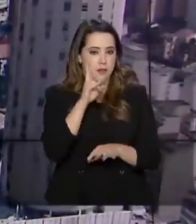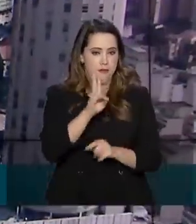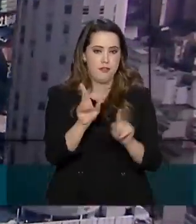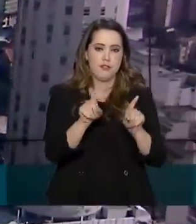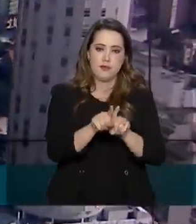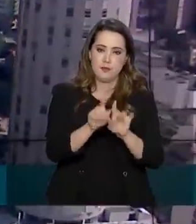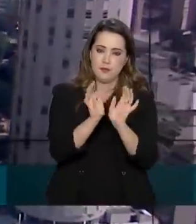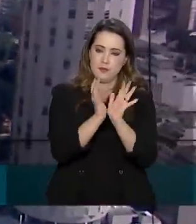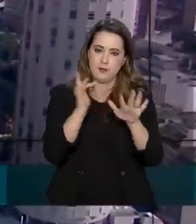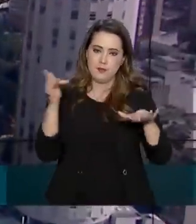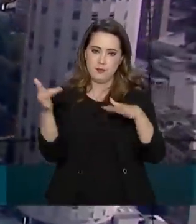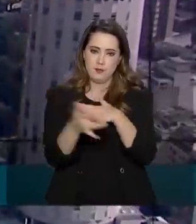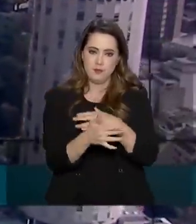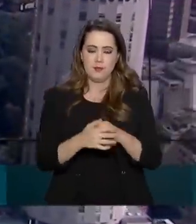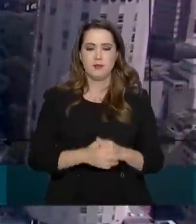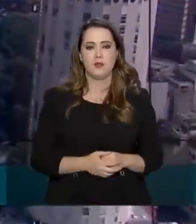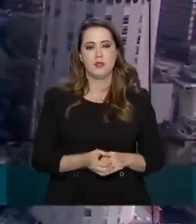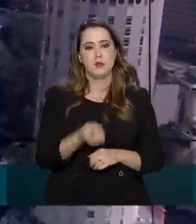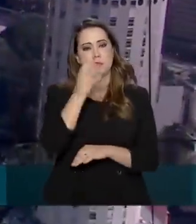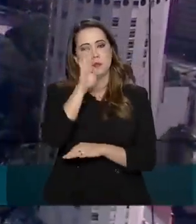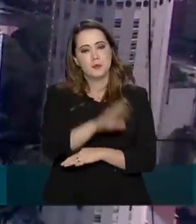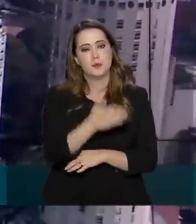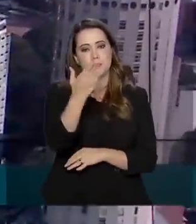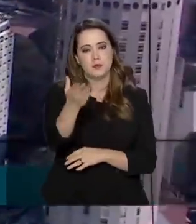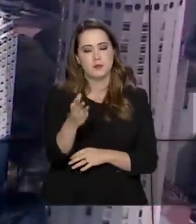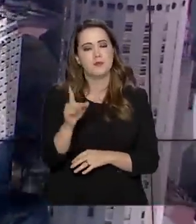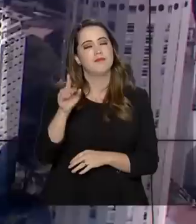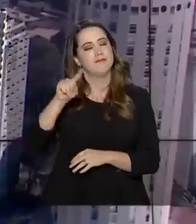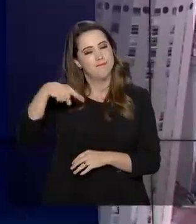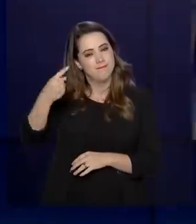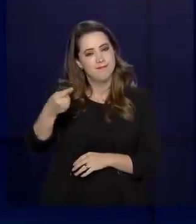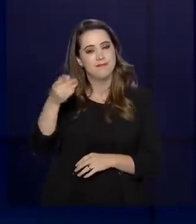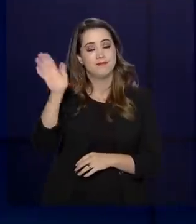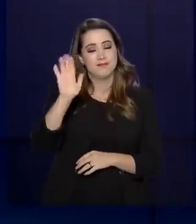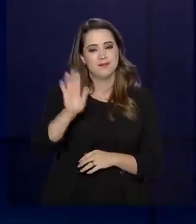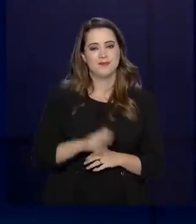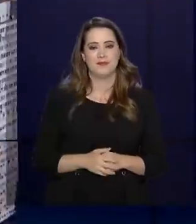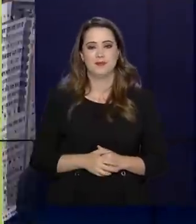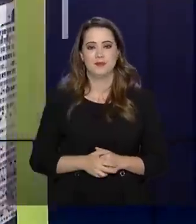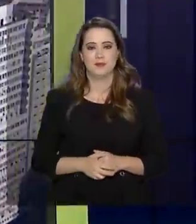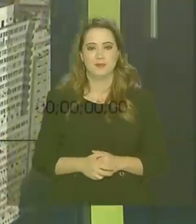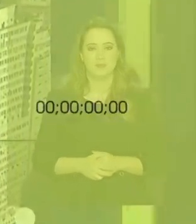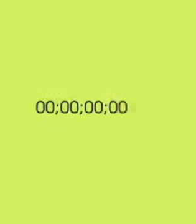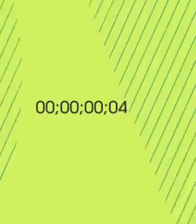Acompanhe a gente também pelas redes sociais. Uma boa tarde para você e até a próxima edição.